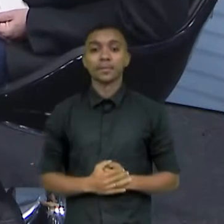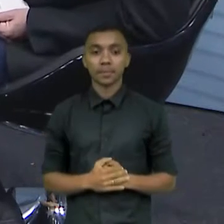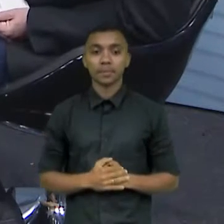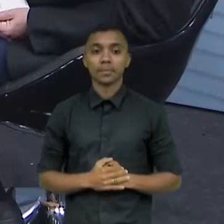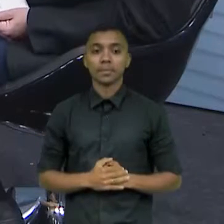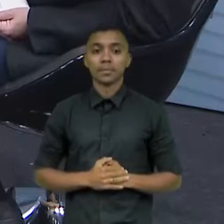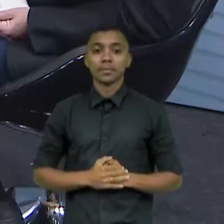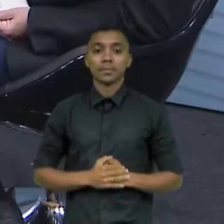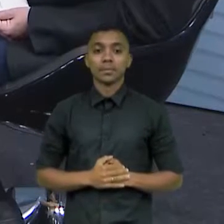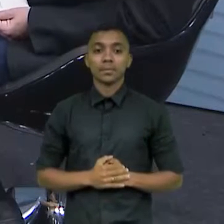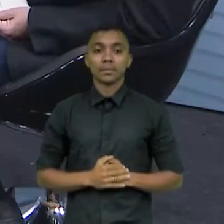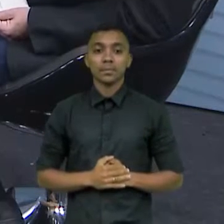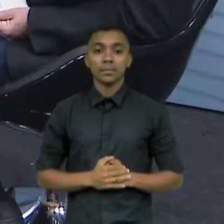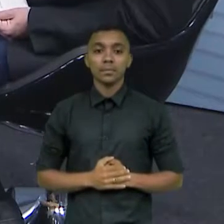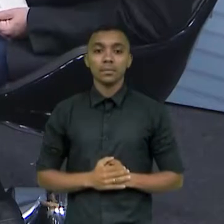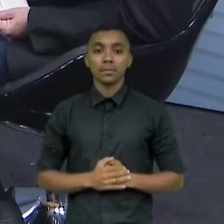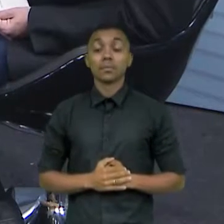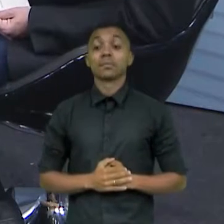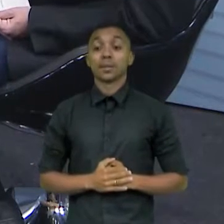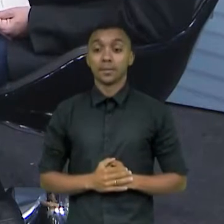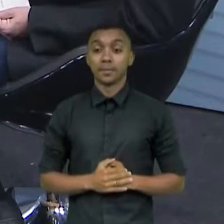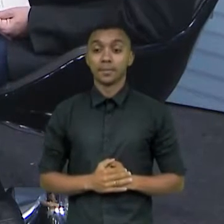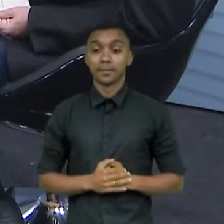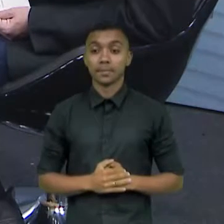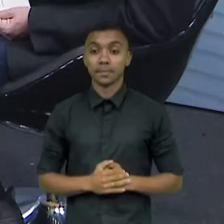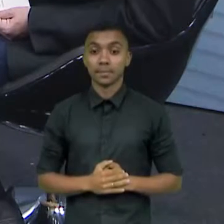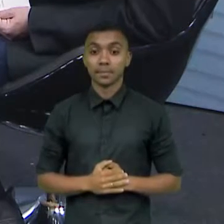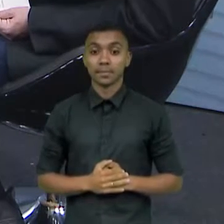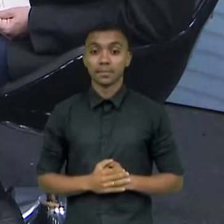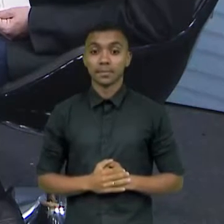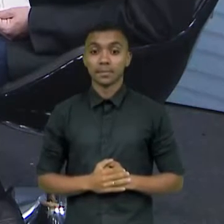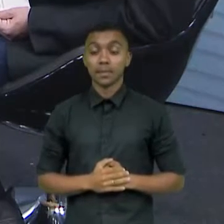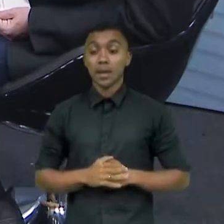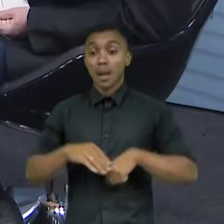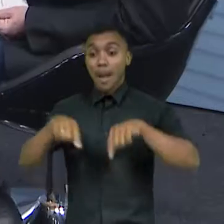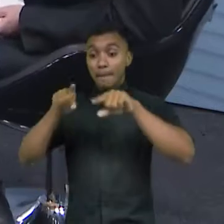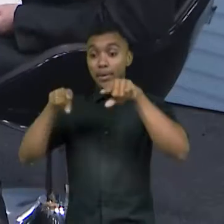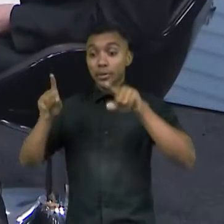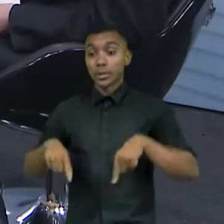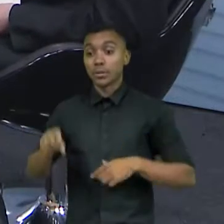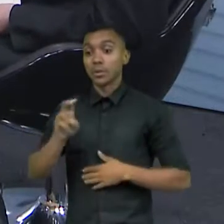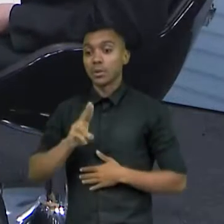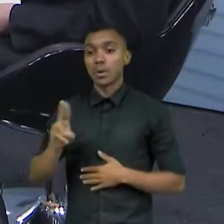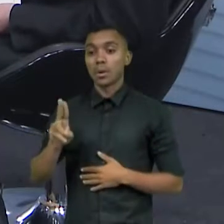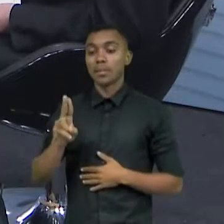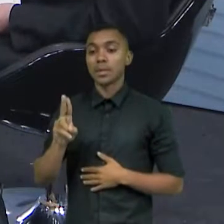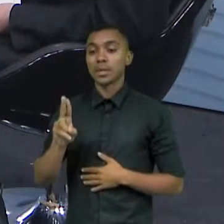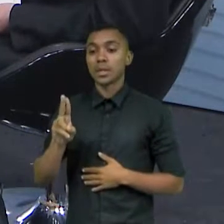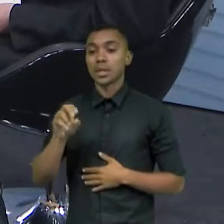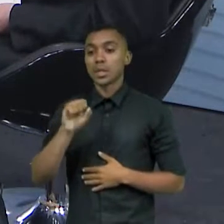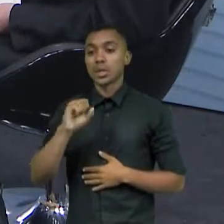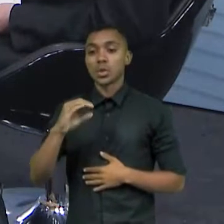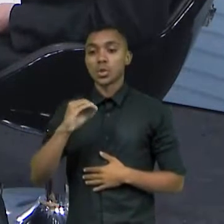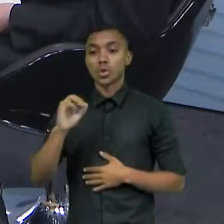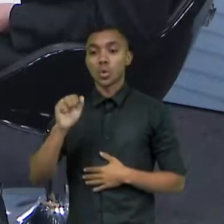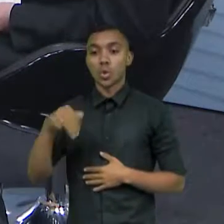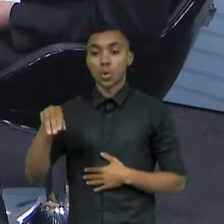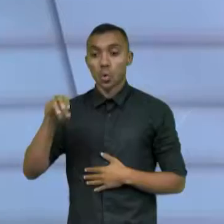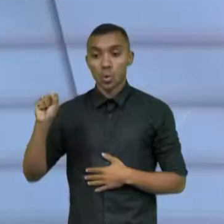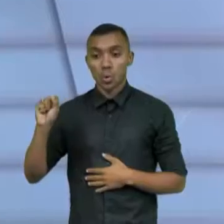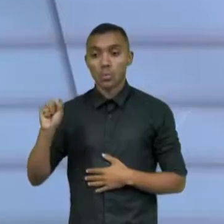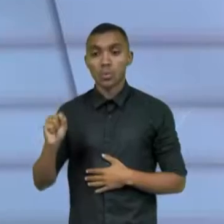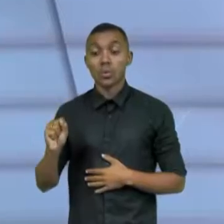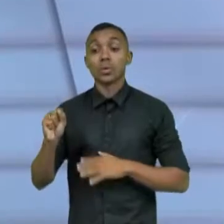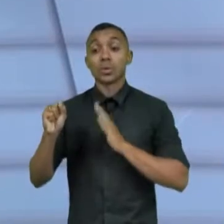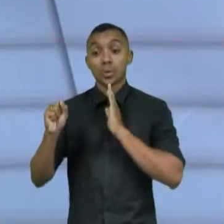muito boa noite, Tranquilo? Tranquilo. Bom, a Somos Um está no pacote, né, Bia? Isso, nós somos um tacó realizando essa